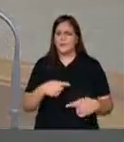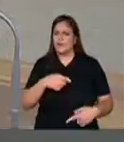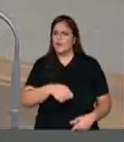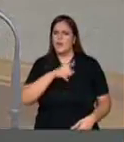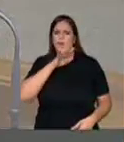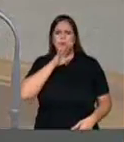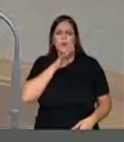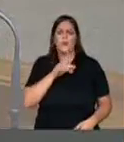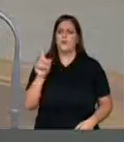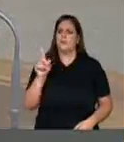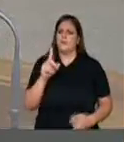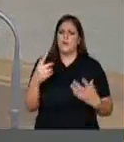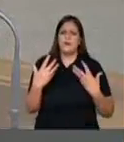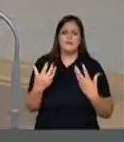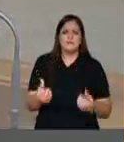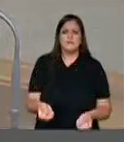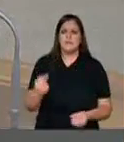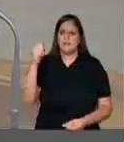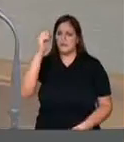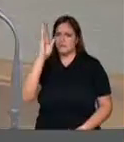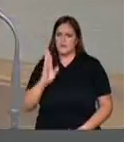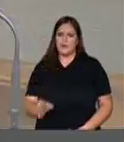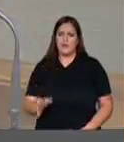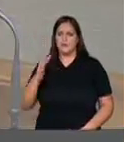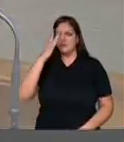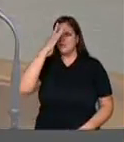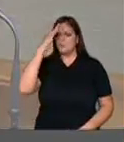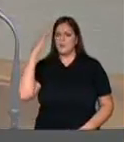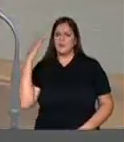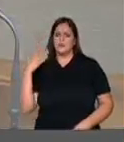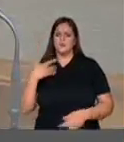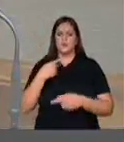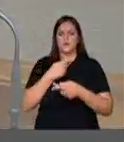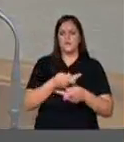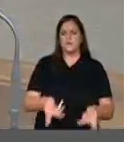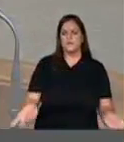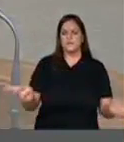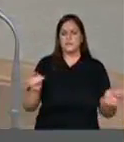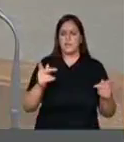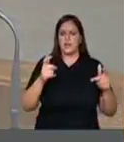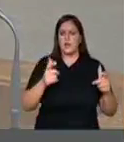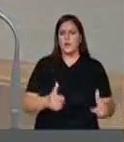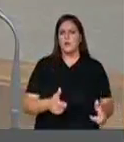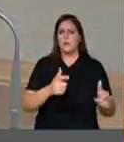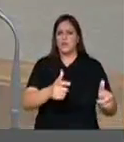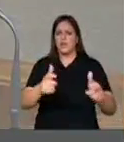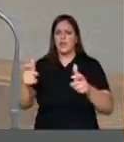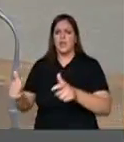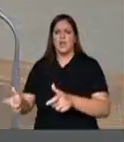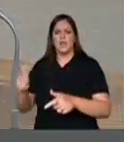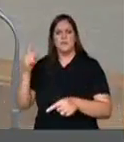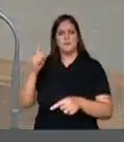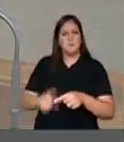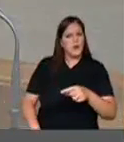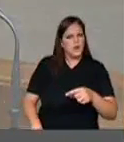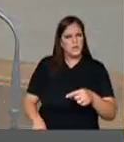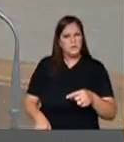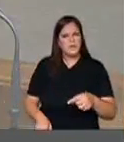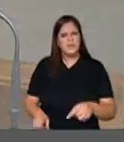a circulação de brasileiros em territórios que teriam que ser restritos, que impediam a